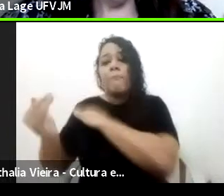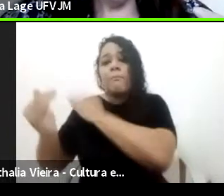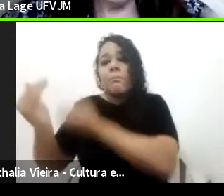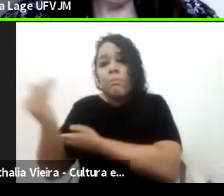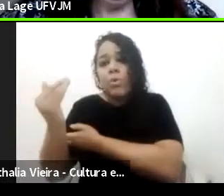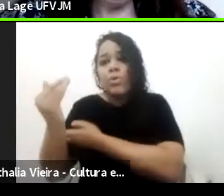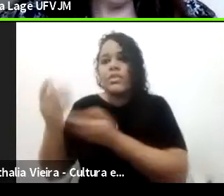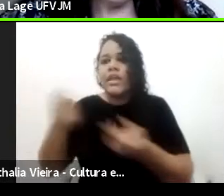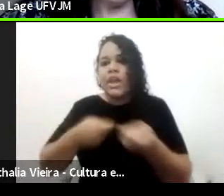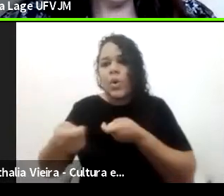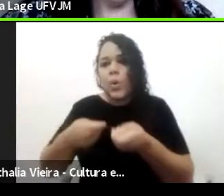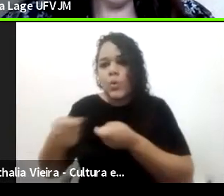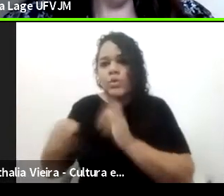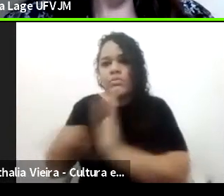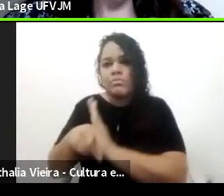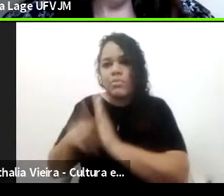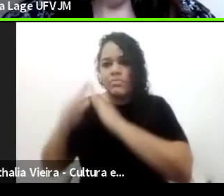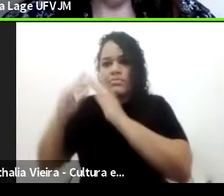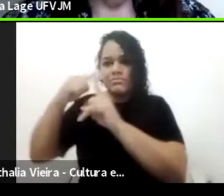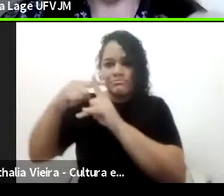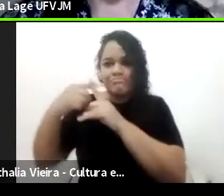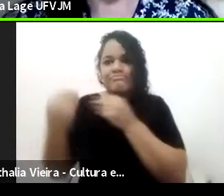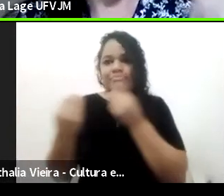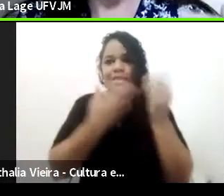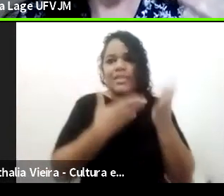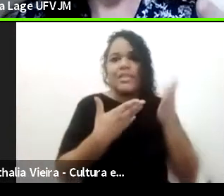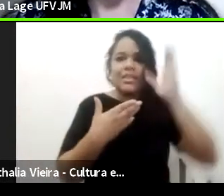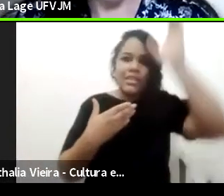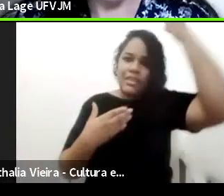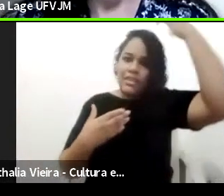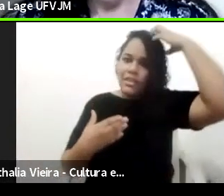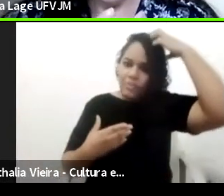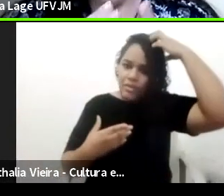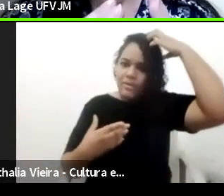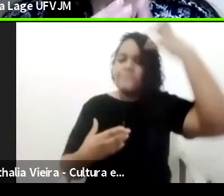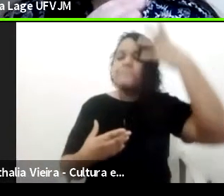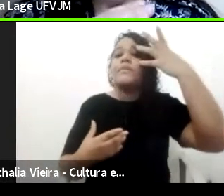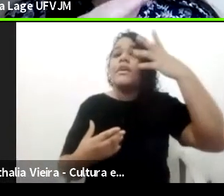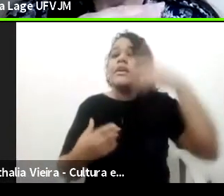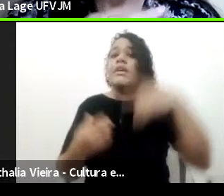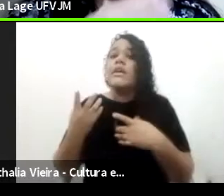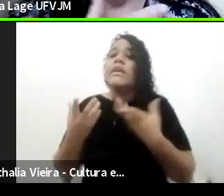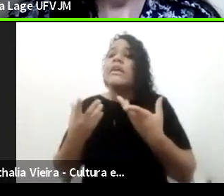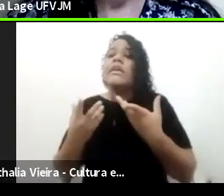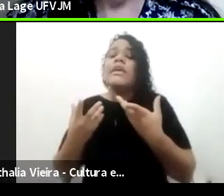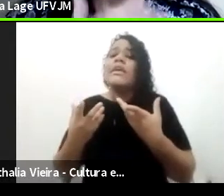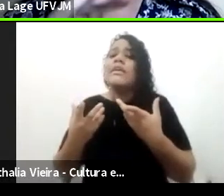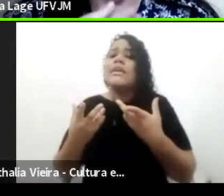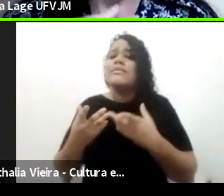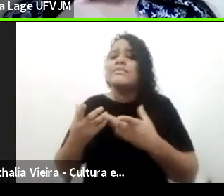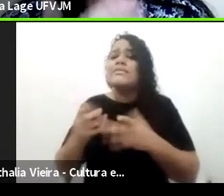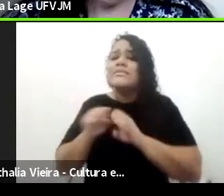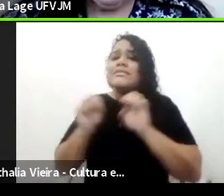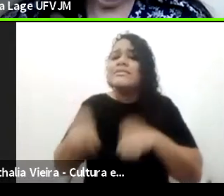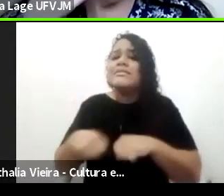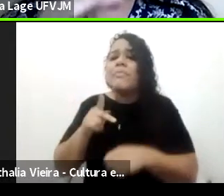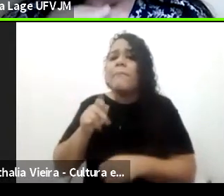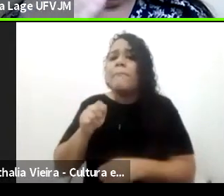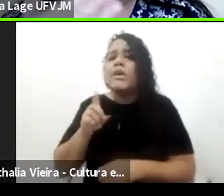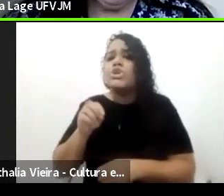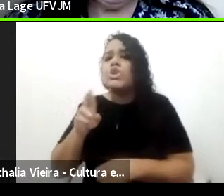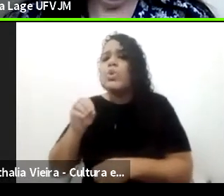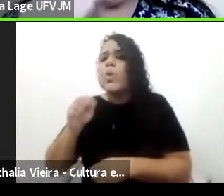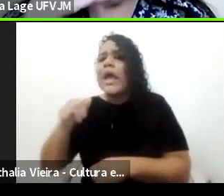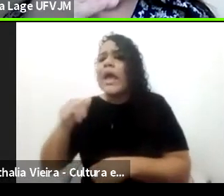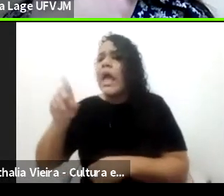sistema que a gente chama de sistema de padroado, e esse sistema de padroado é o vínculo desse clero secular, que são os padres